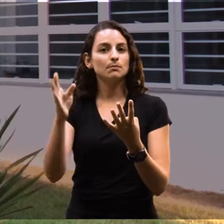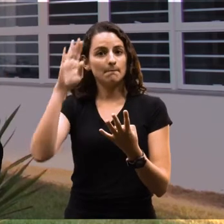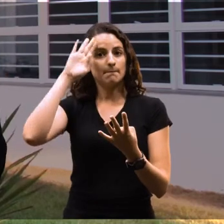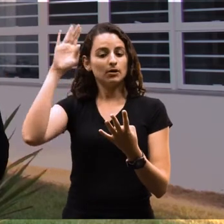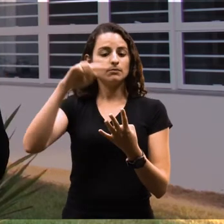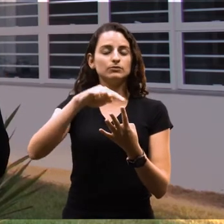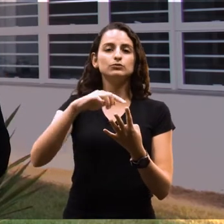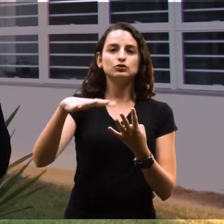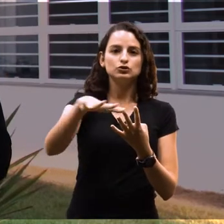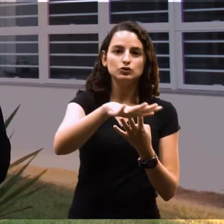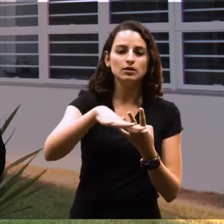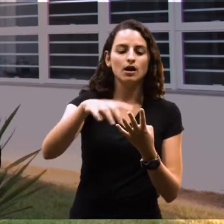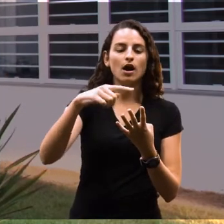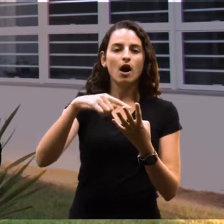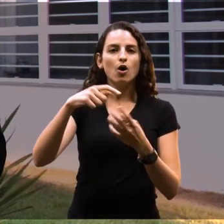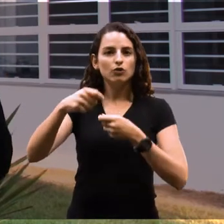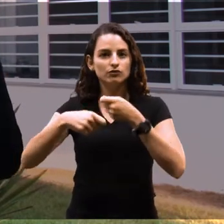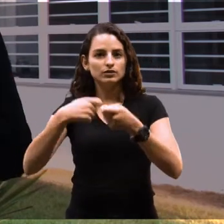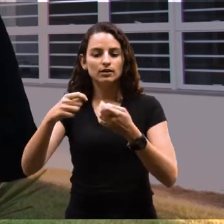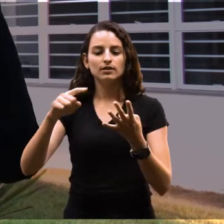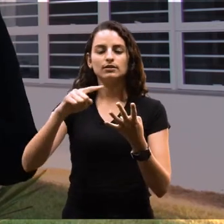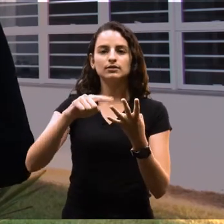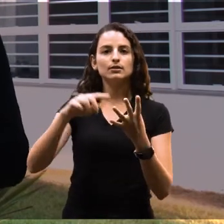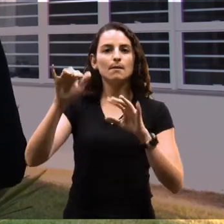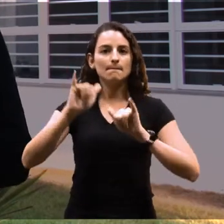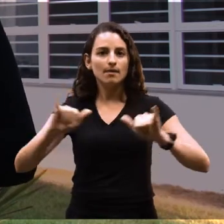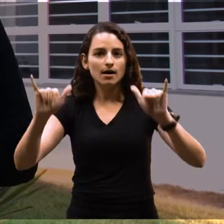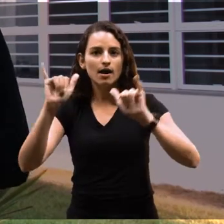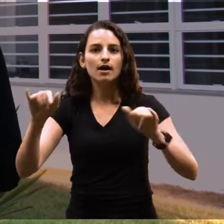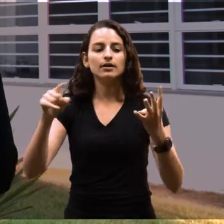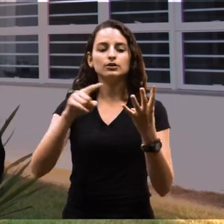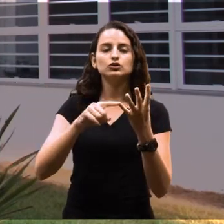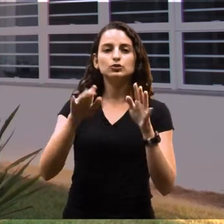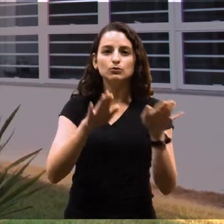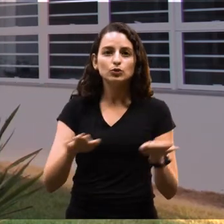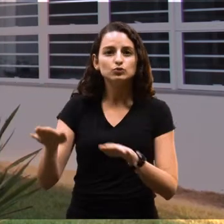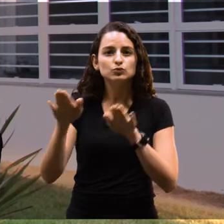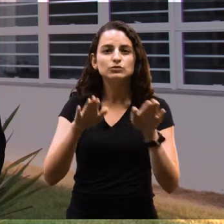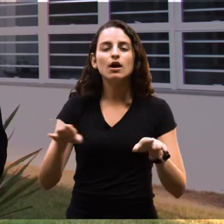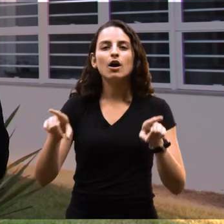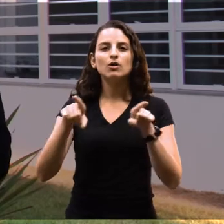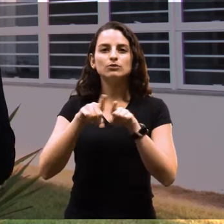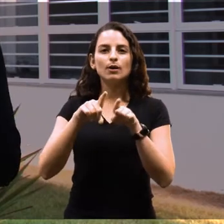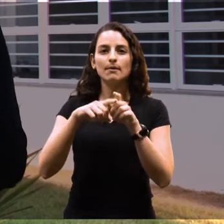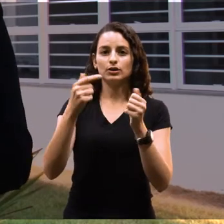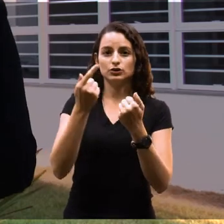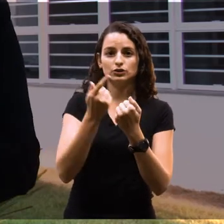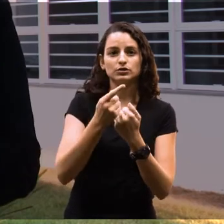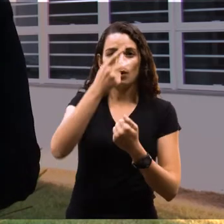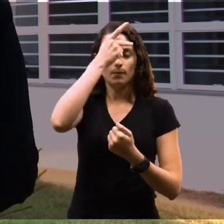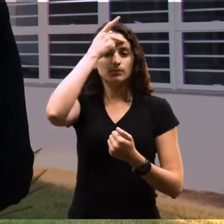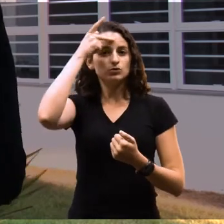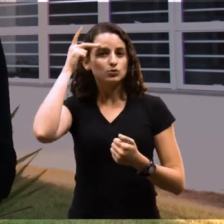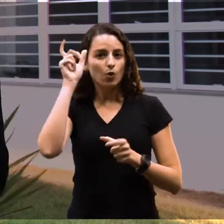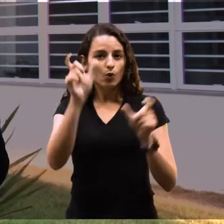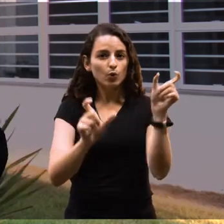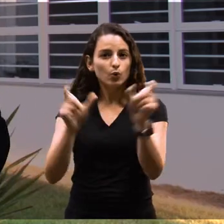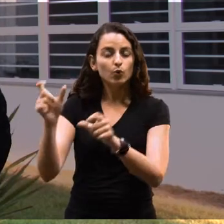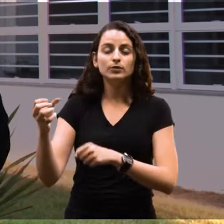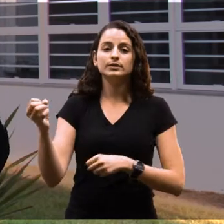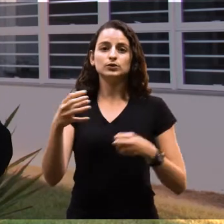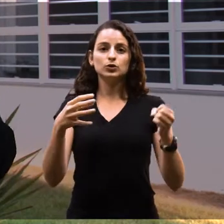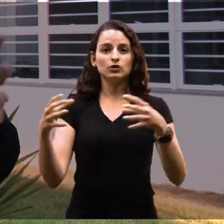principais, administração geral, finanças, marketing, produção, gestão de pessoas,